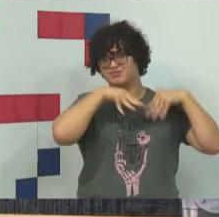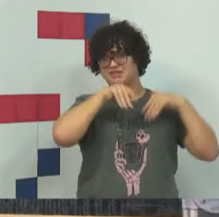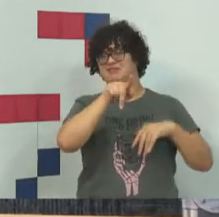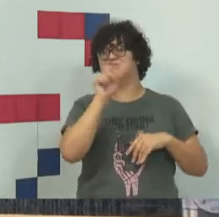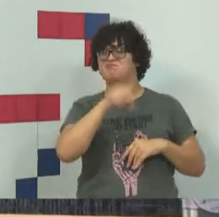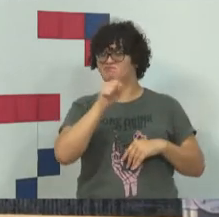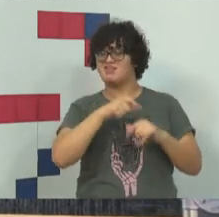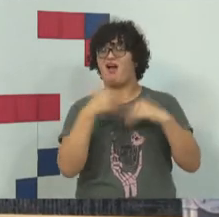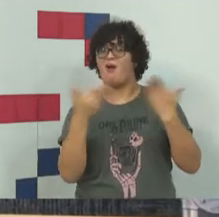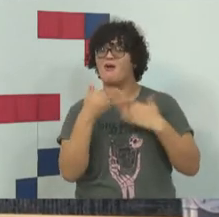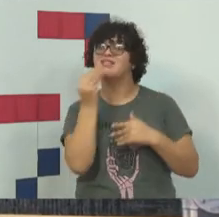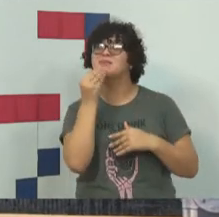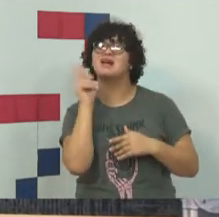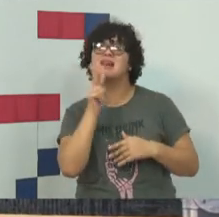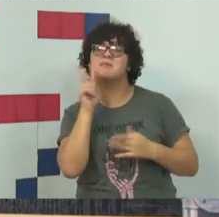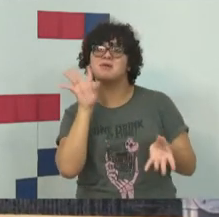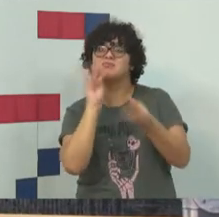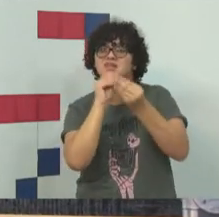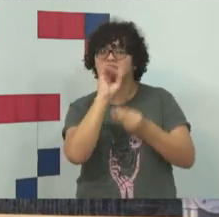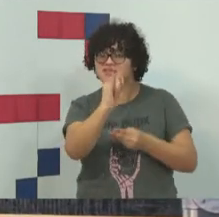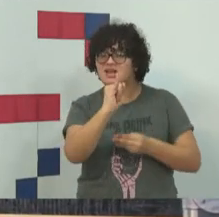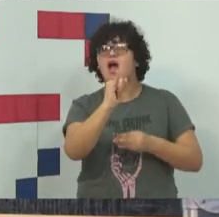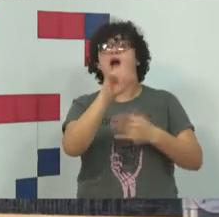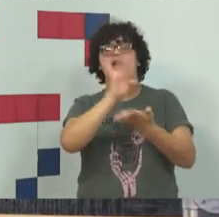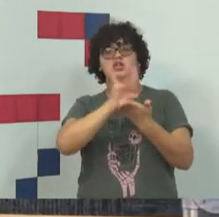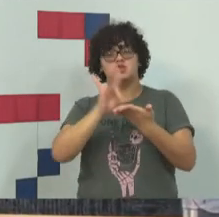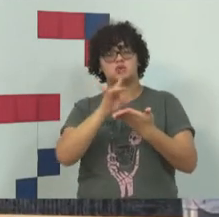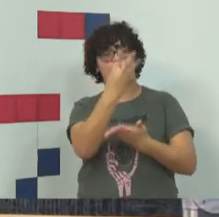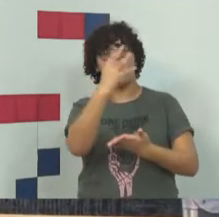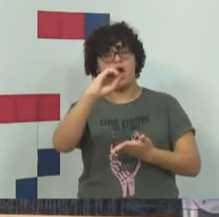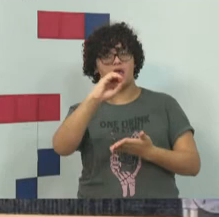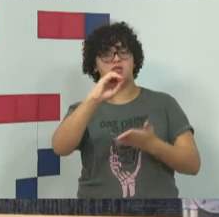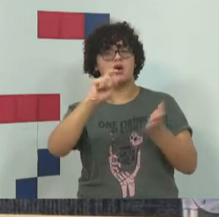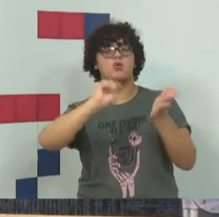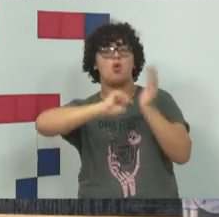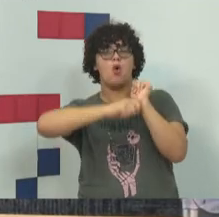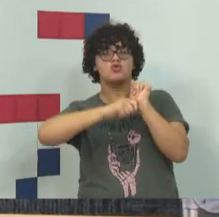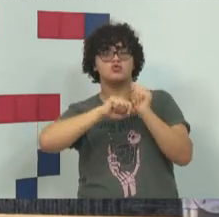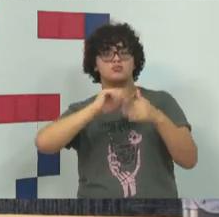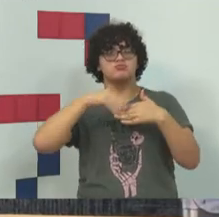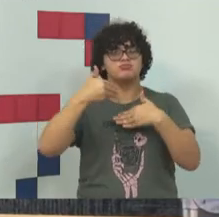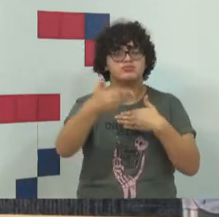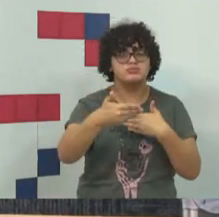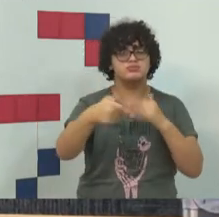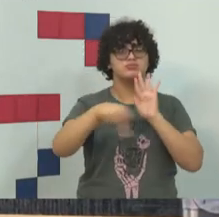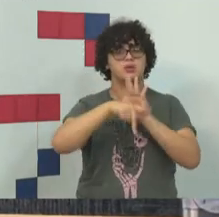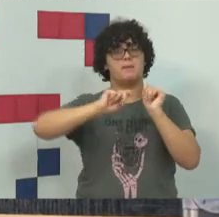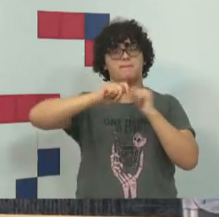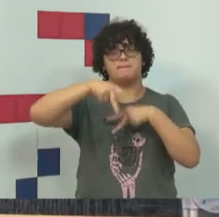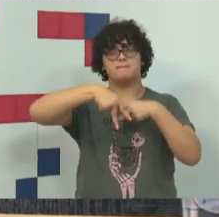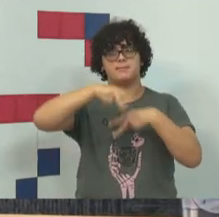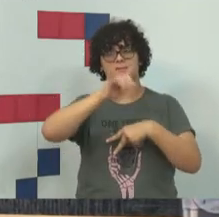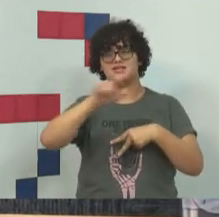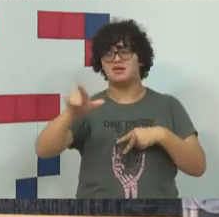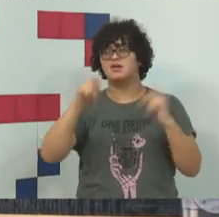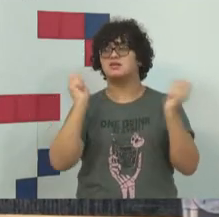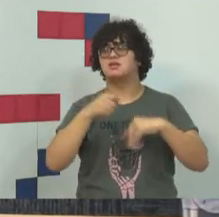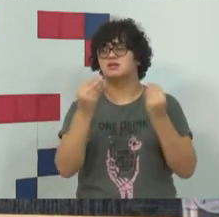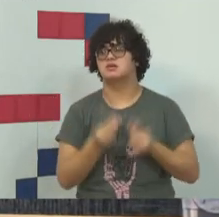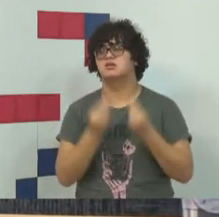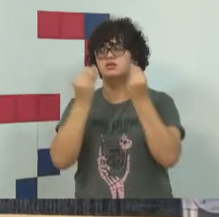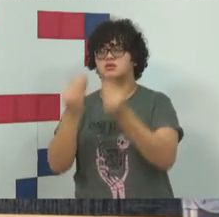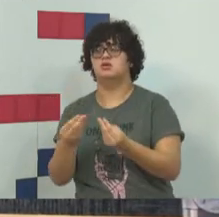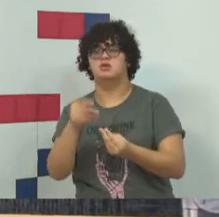É sempre bom lembrar que o artigo 40 do Código de Processo Penal, ele permite, inclusive, que se faça a entrega de